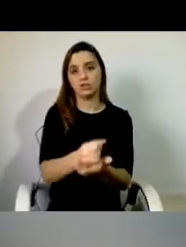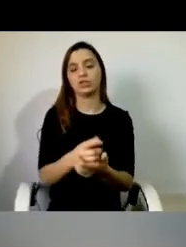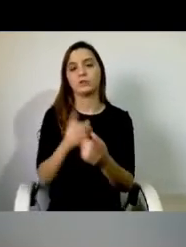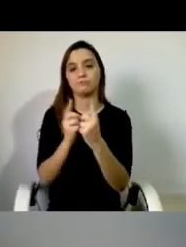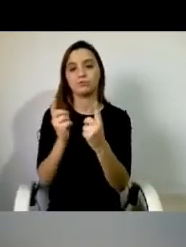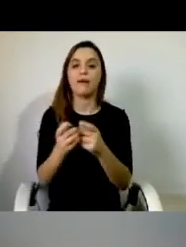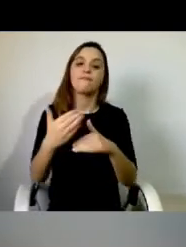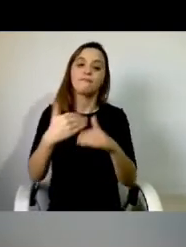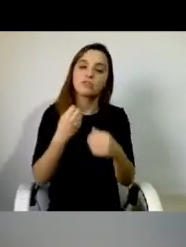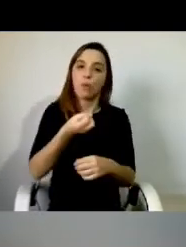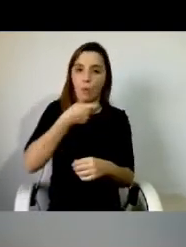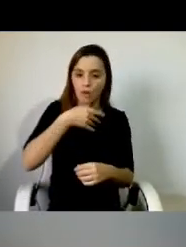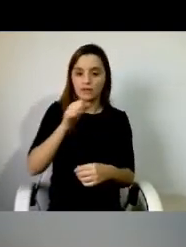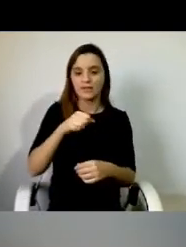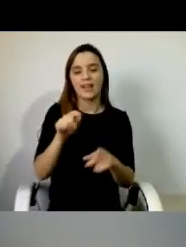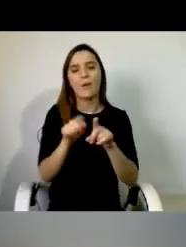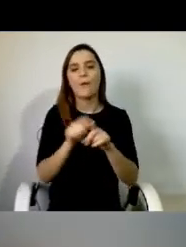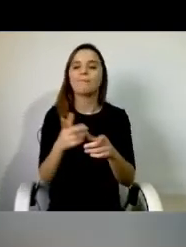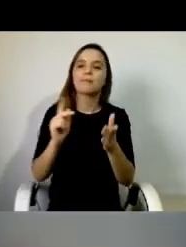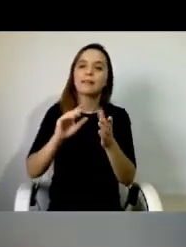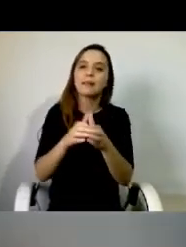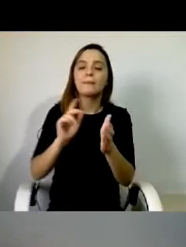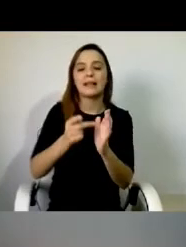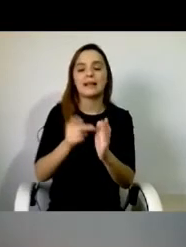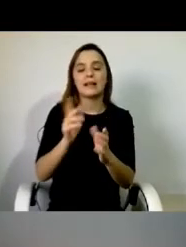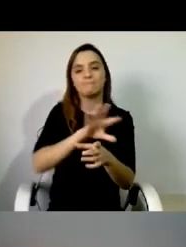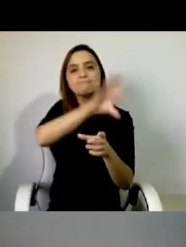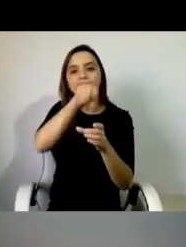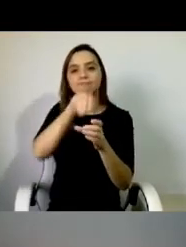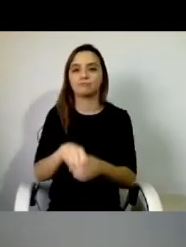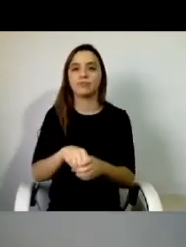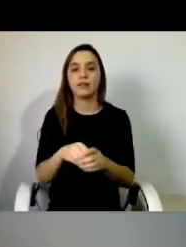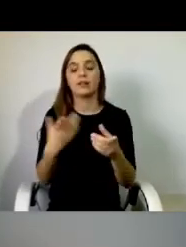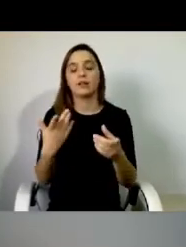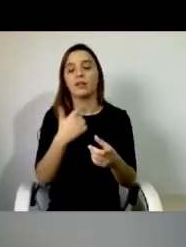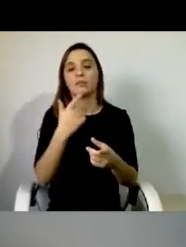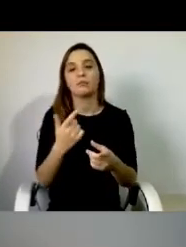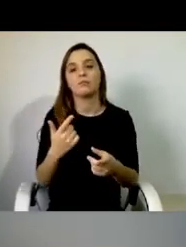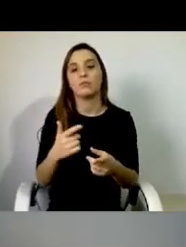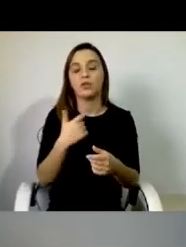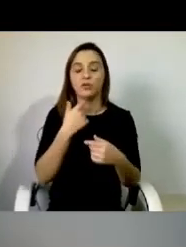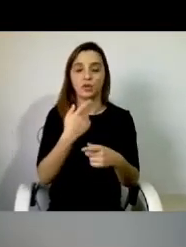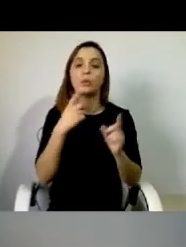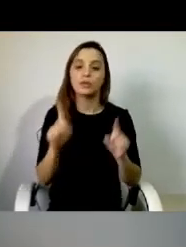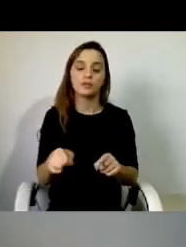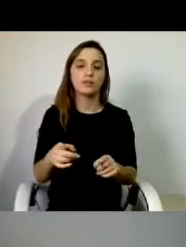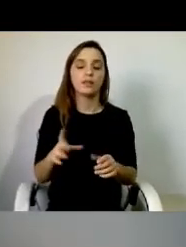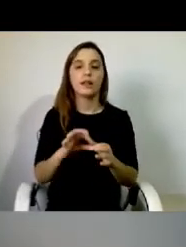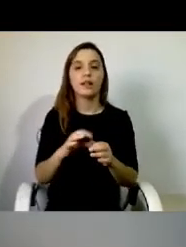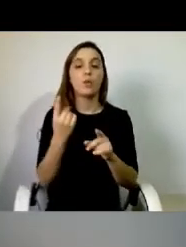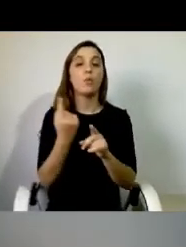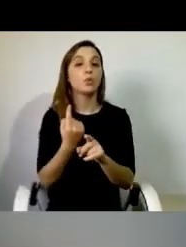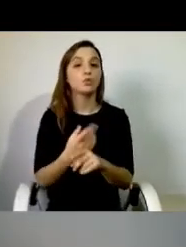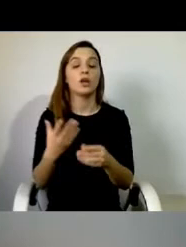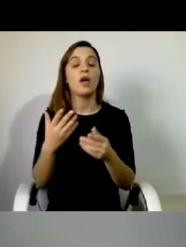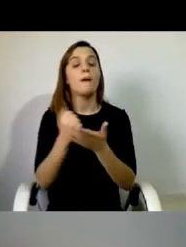técnica da APN, que acabam por encaminhar, nomeadamente, eu vou referir novamente, a questão dos produtos de apoio, que é